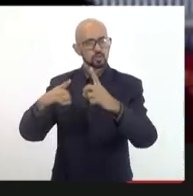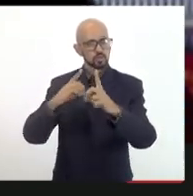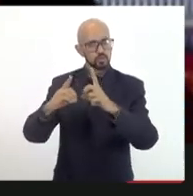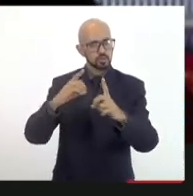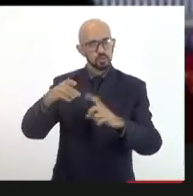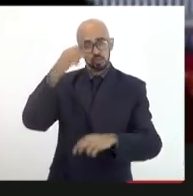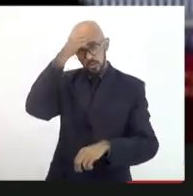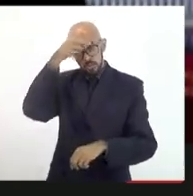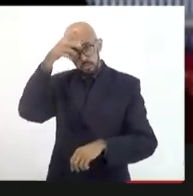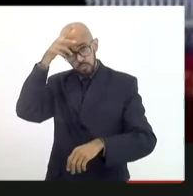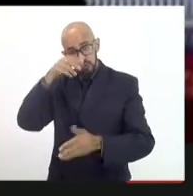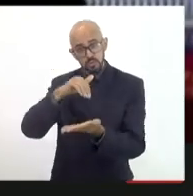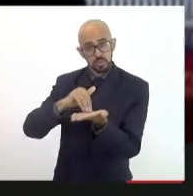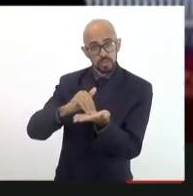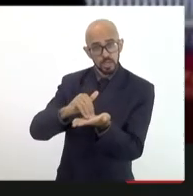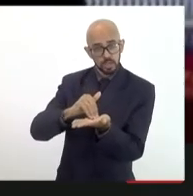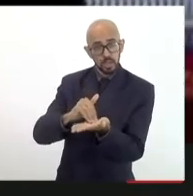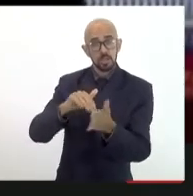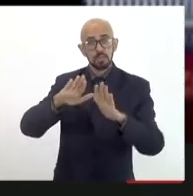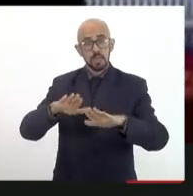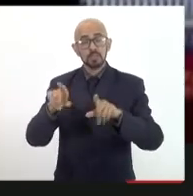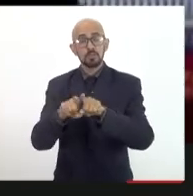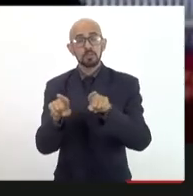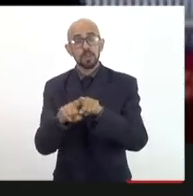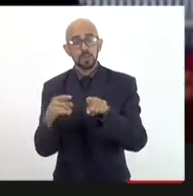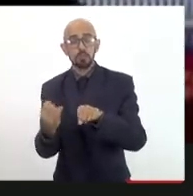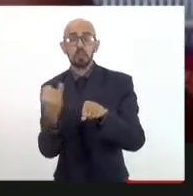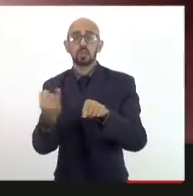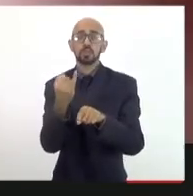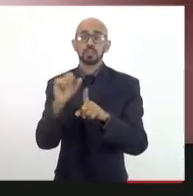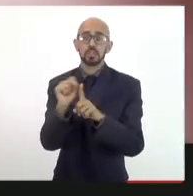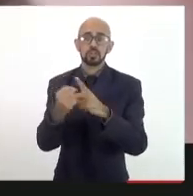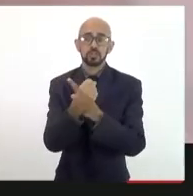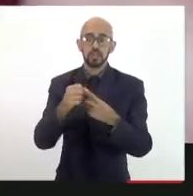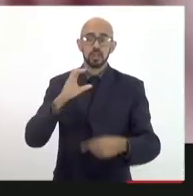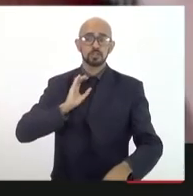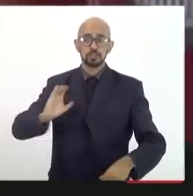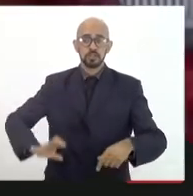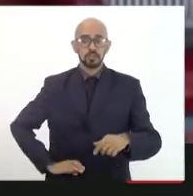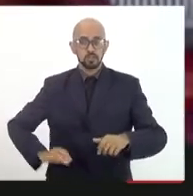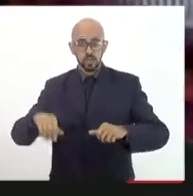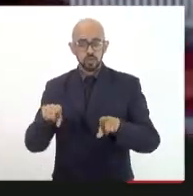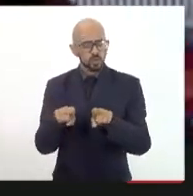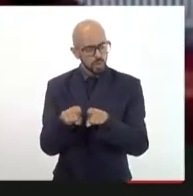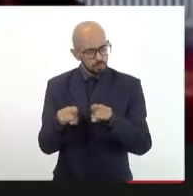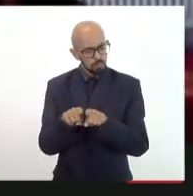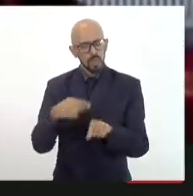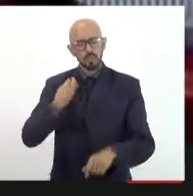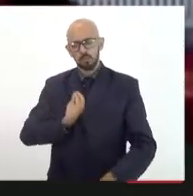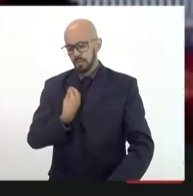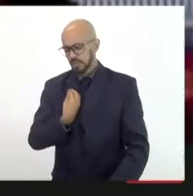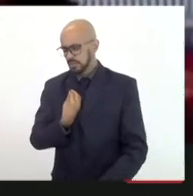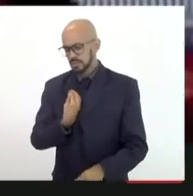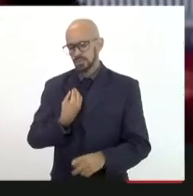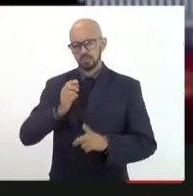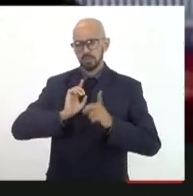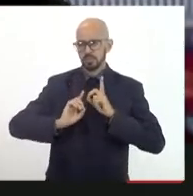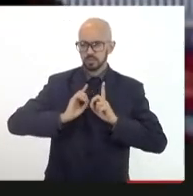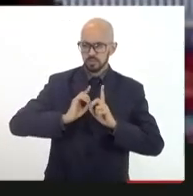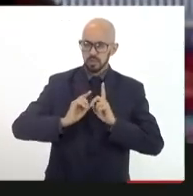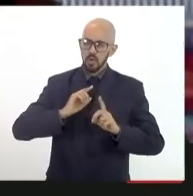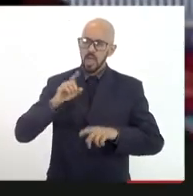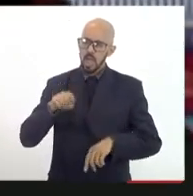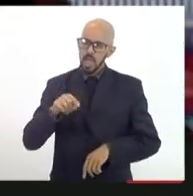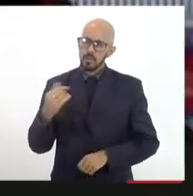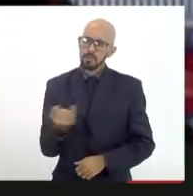mas é importante que a sociedade civil esteja inserida de modo amplo nessa discussão é importante que a gente